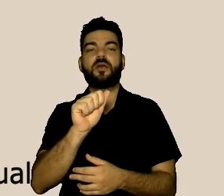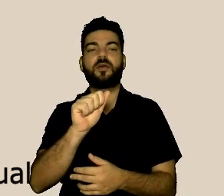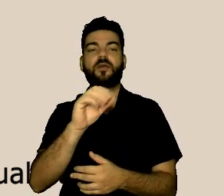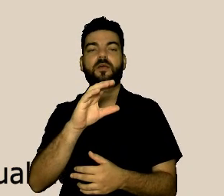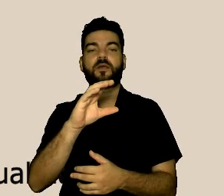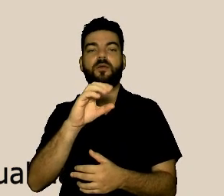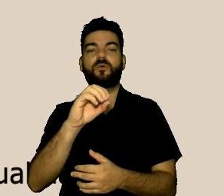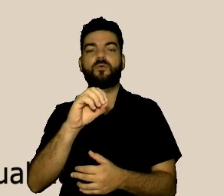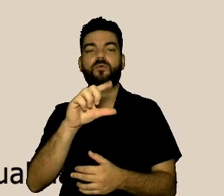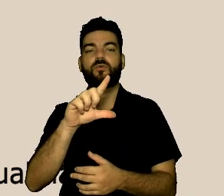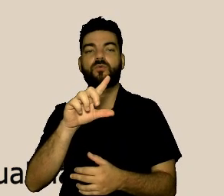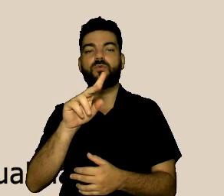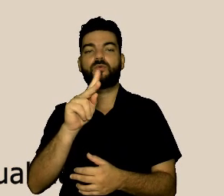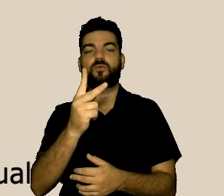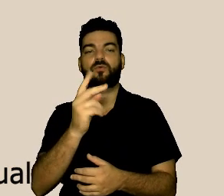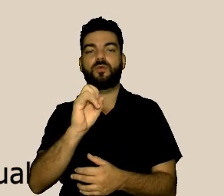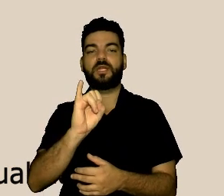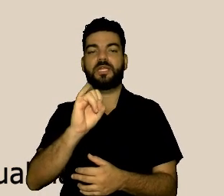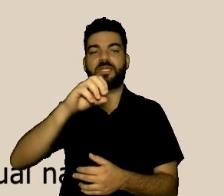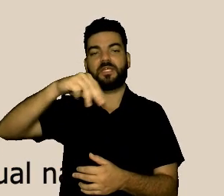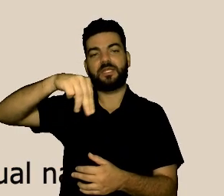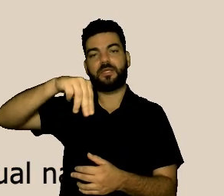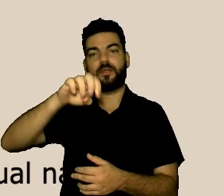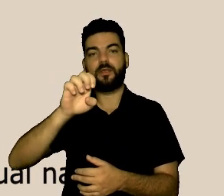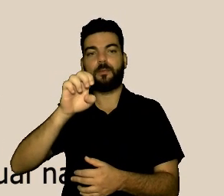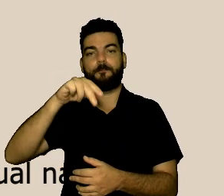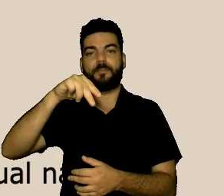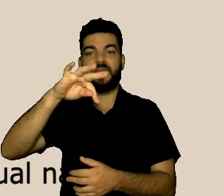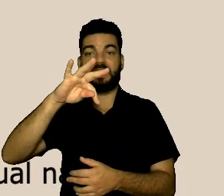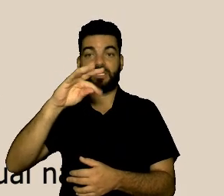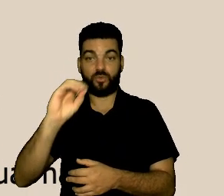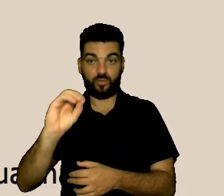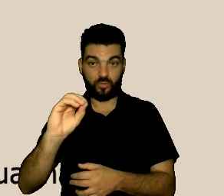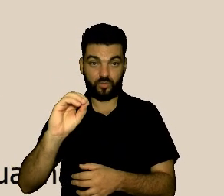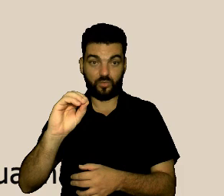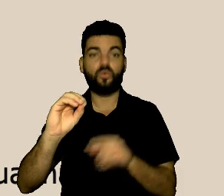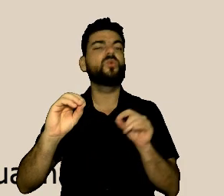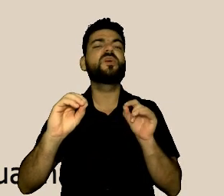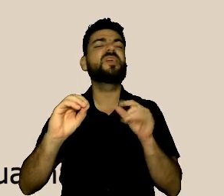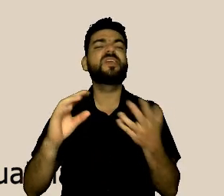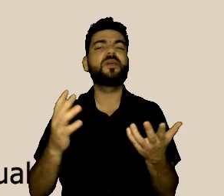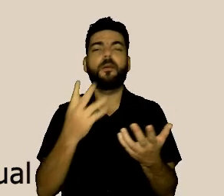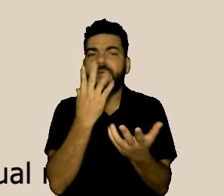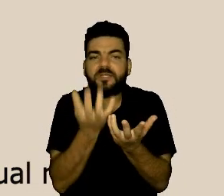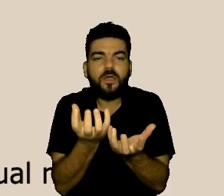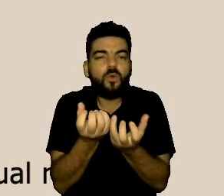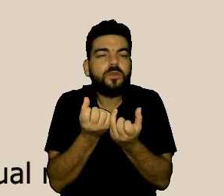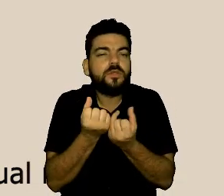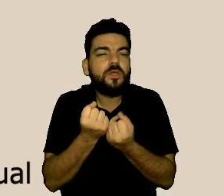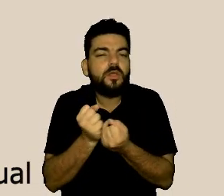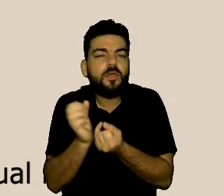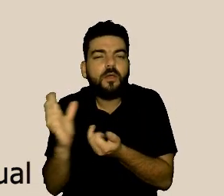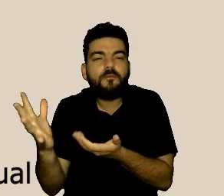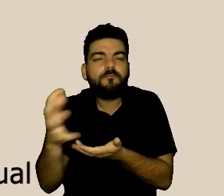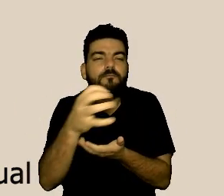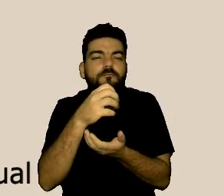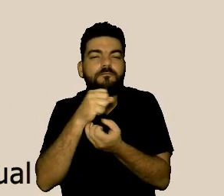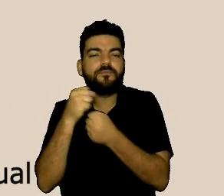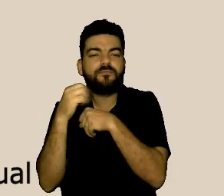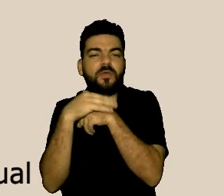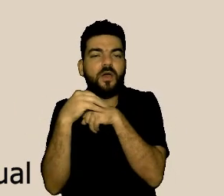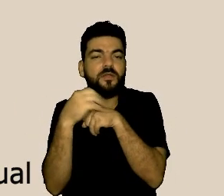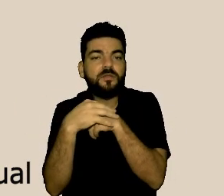essa acolhida, ela é um momento sublime onde a pessoa vai romper, de fato,